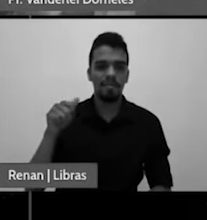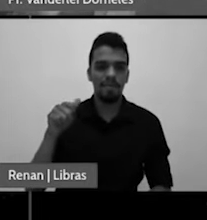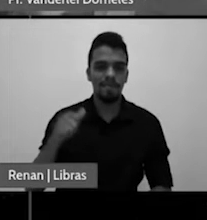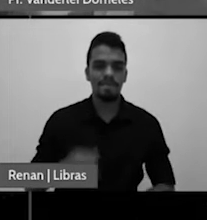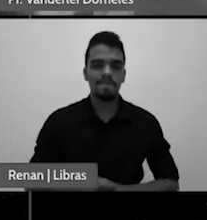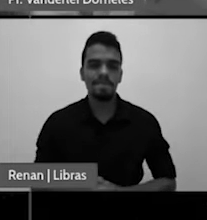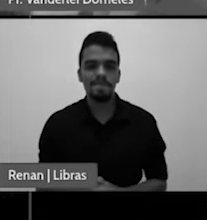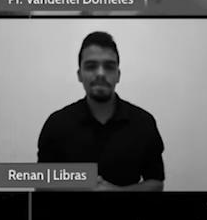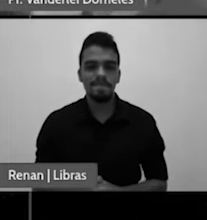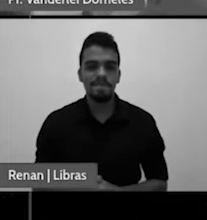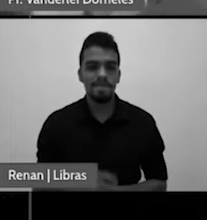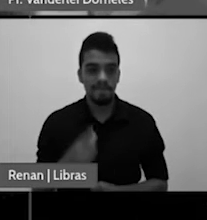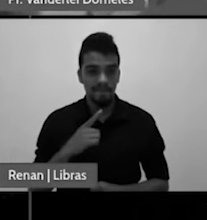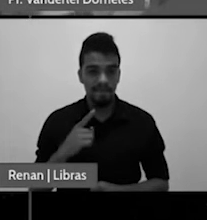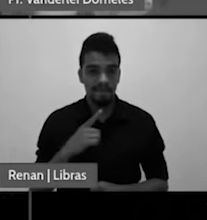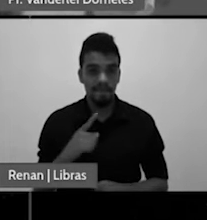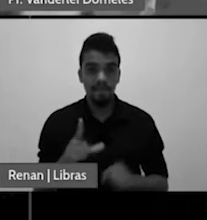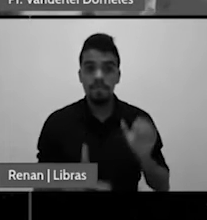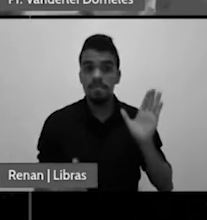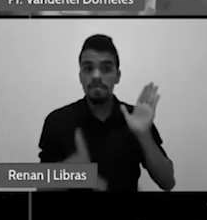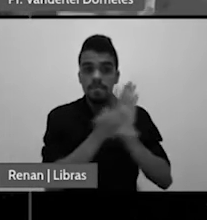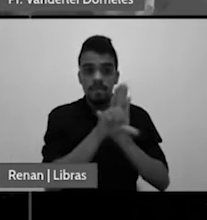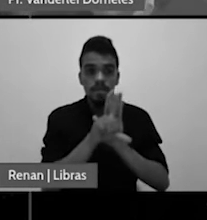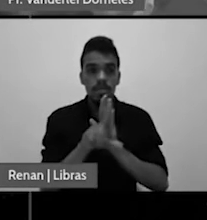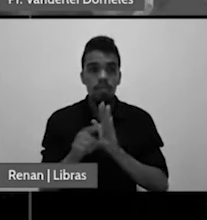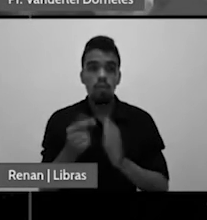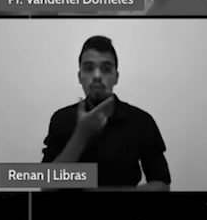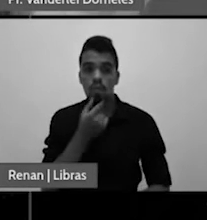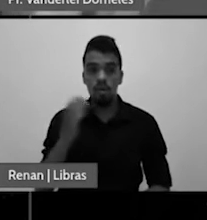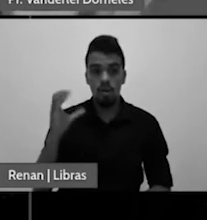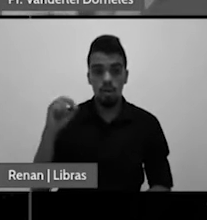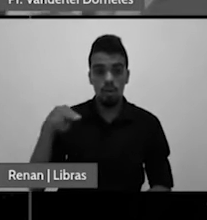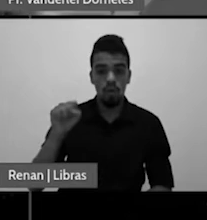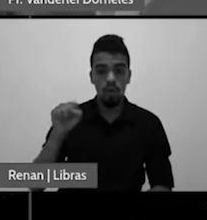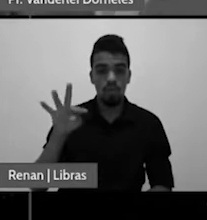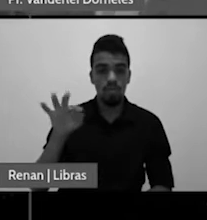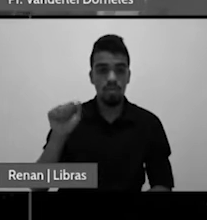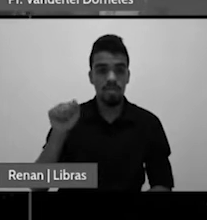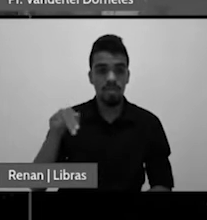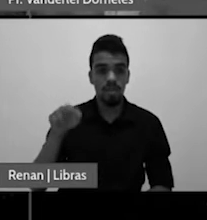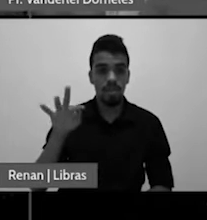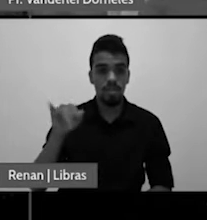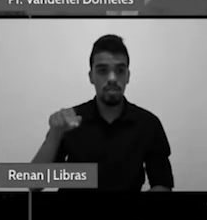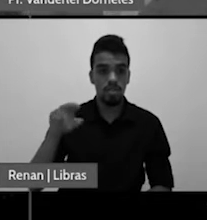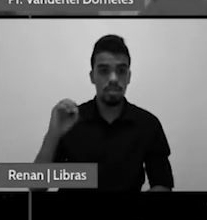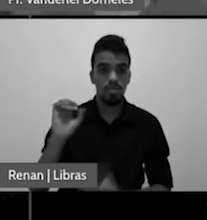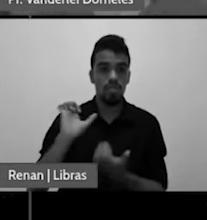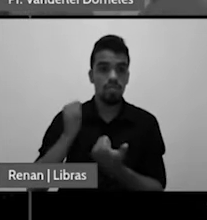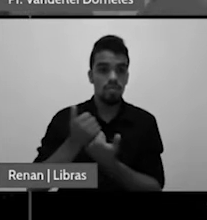incorporou esta lei de Constantino como parte da lei de Deus. em substituição à lei de Deus.